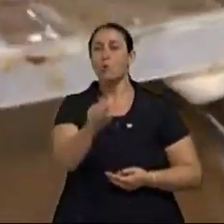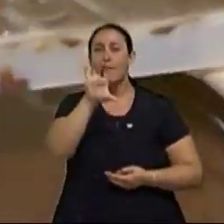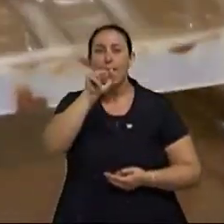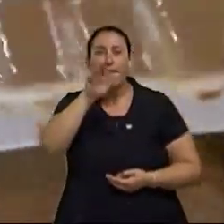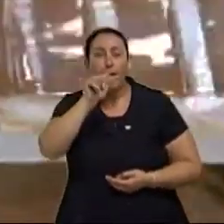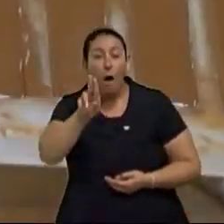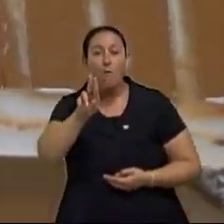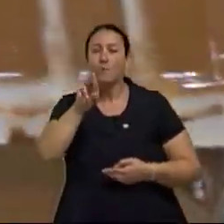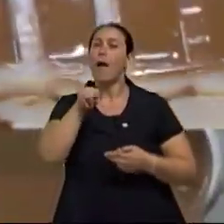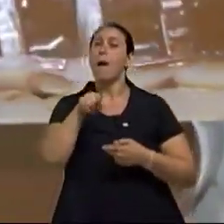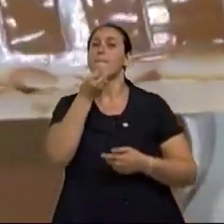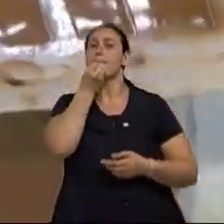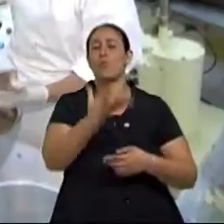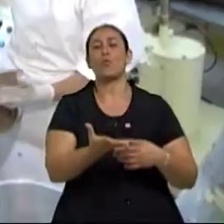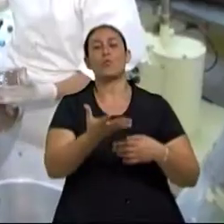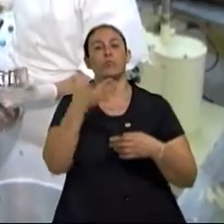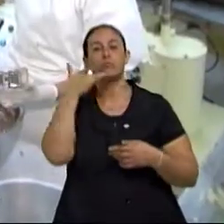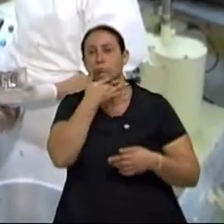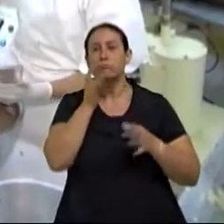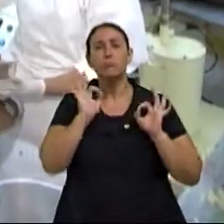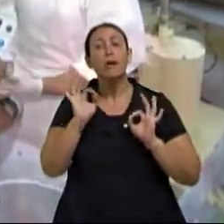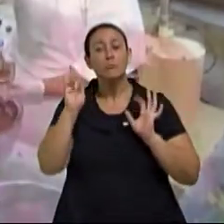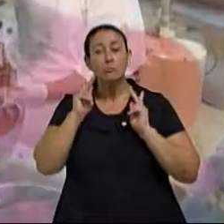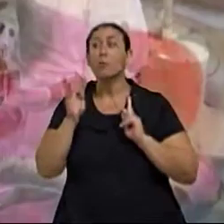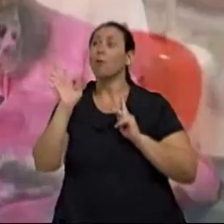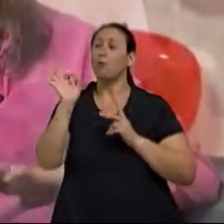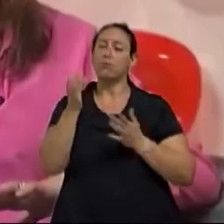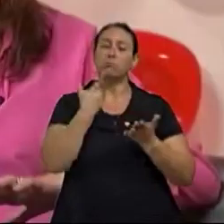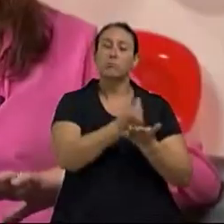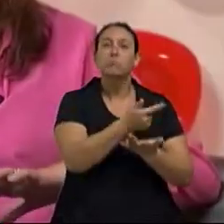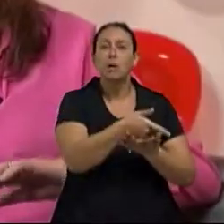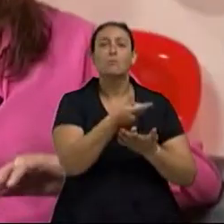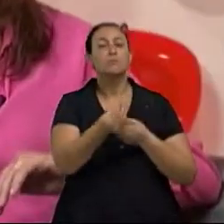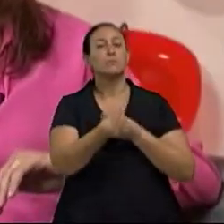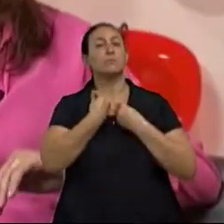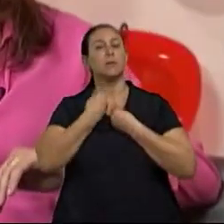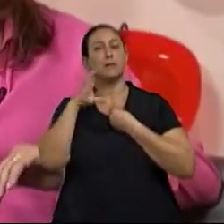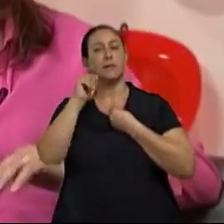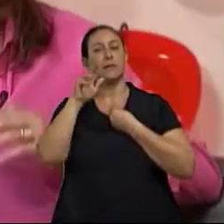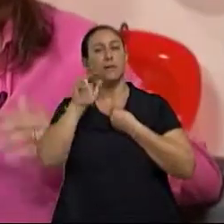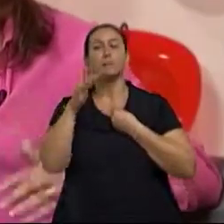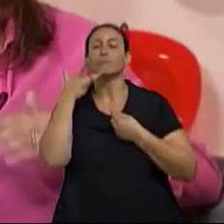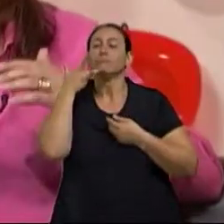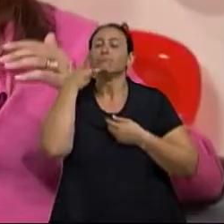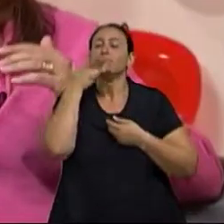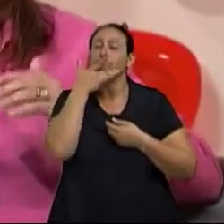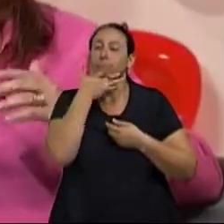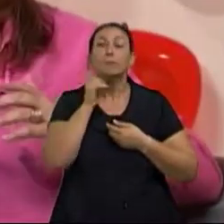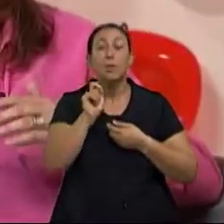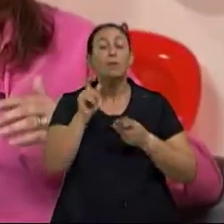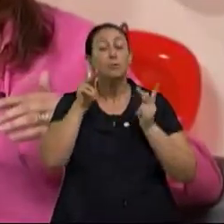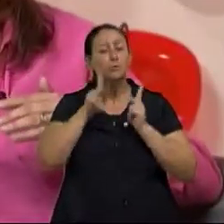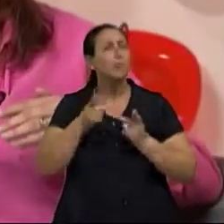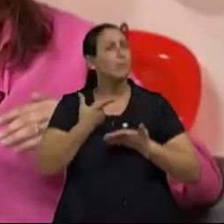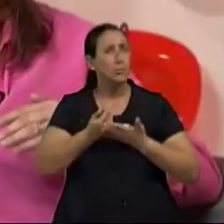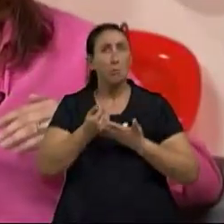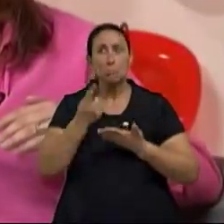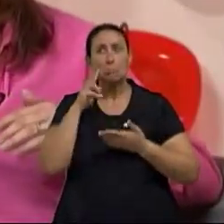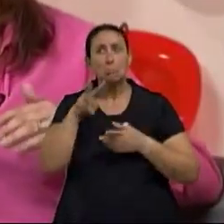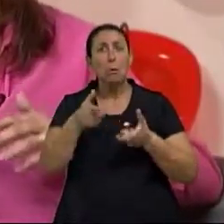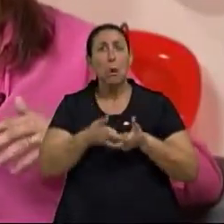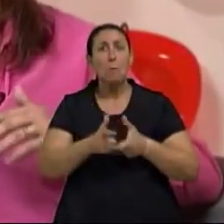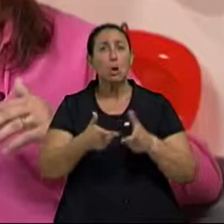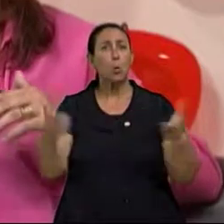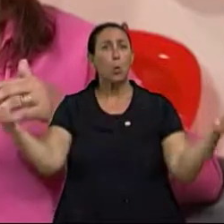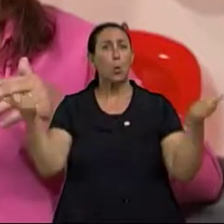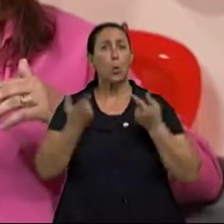cacau. Então, ele está aprendendo a degustar esses chocolates com mais cacau e o consumo está... A gente percebe que o consumo